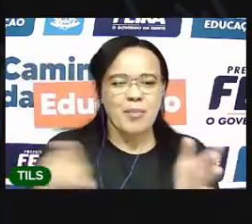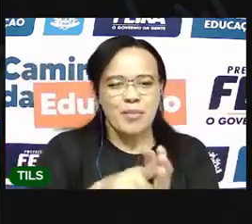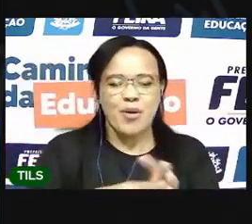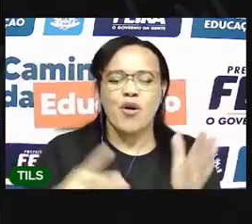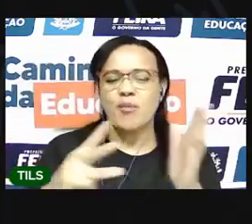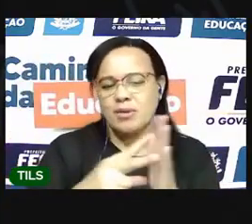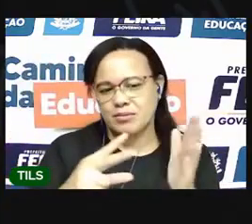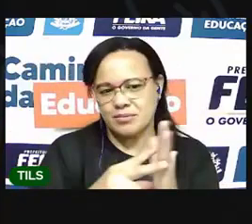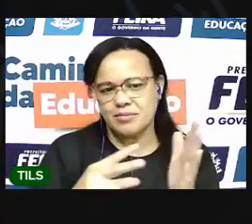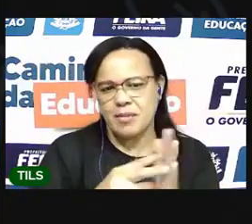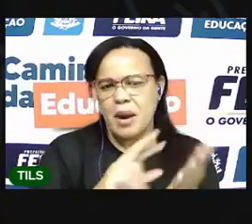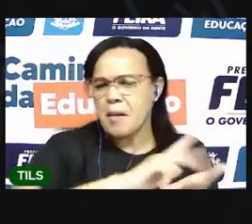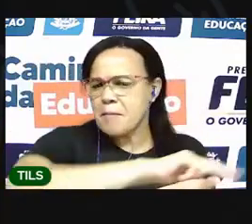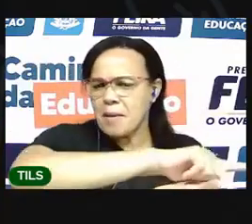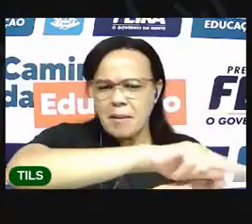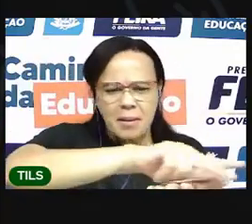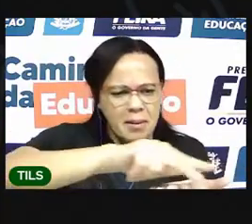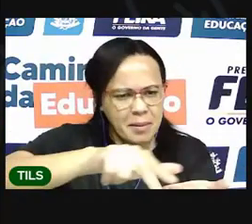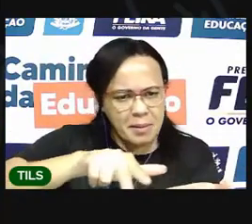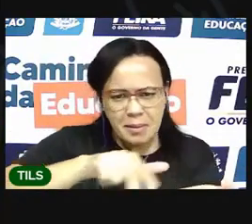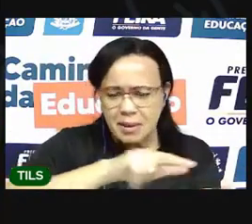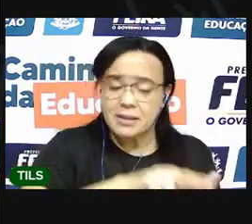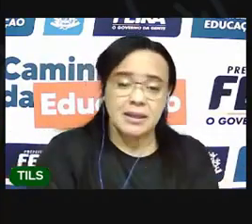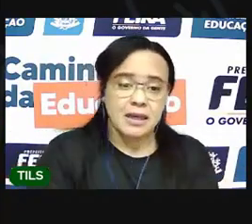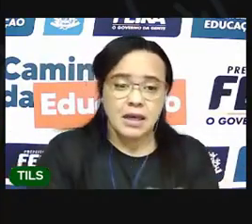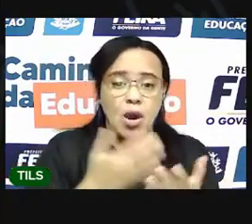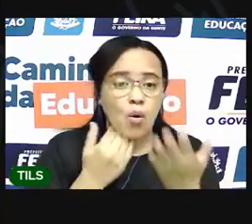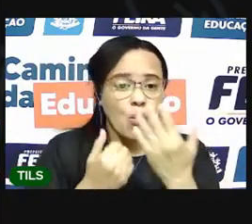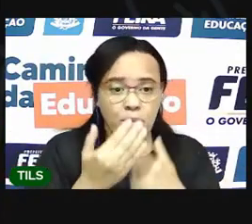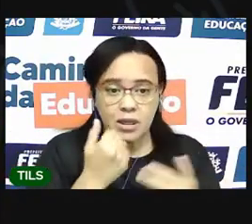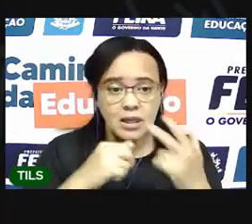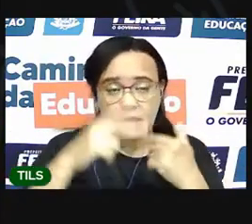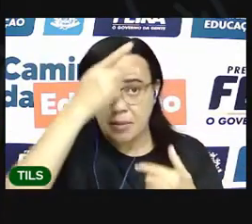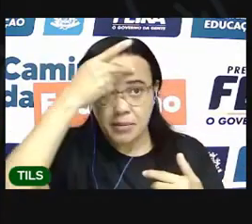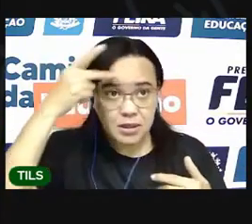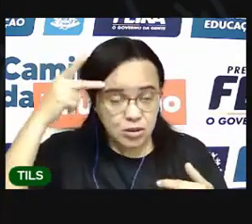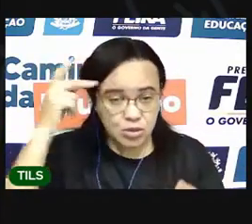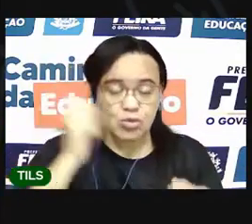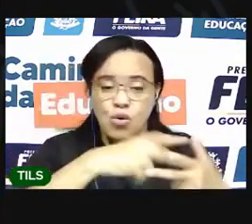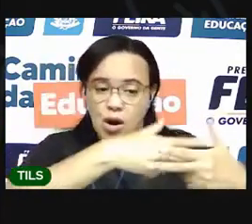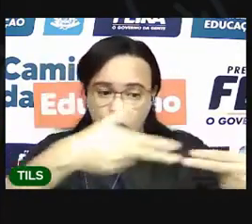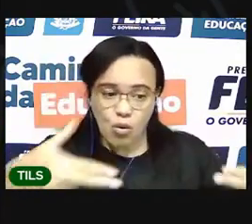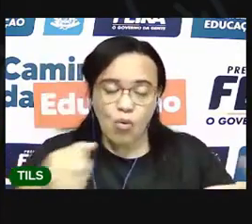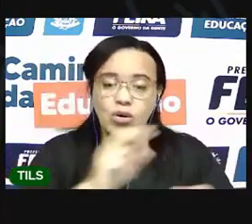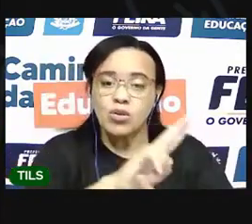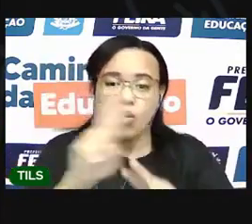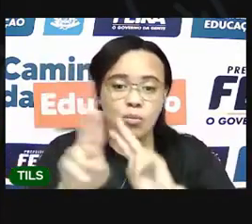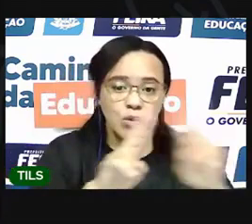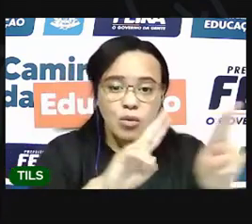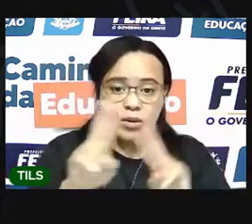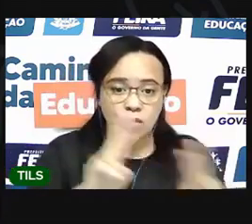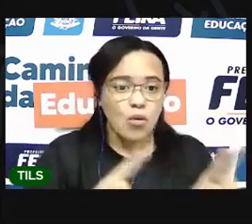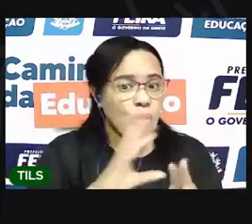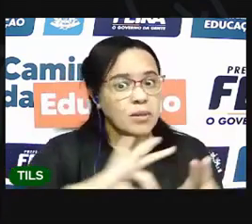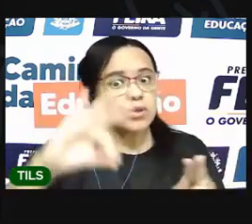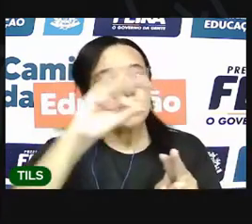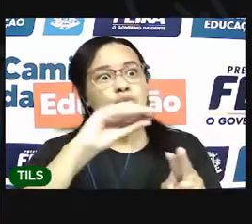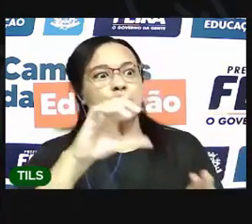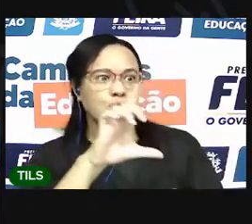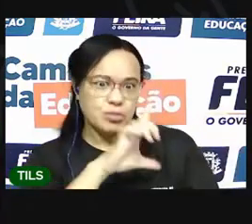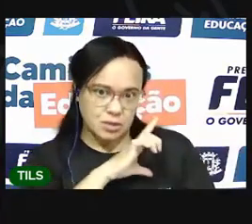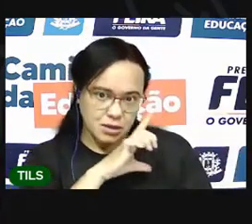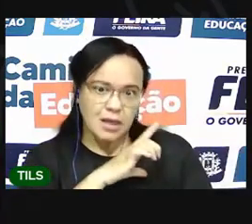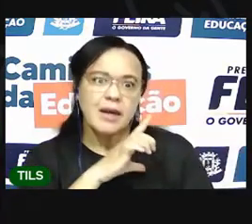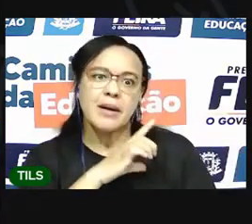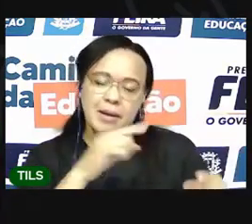mandioca, né? Nome de ara, cauê, o nome cauê. Então, a gente viu também que